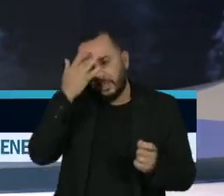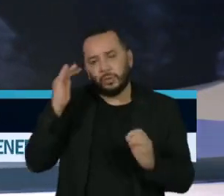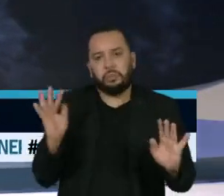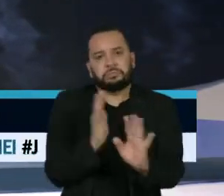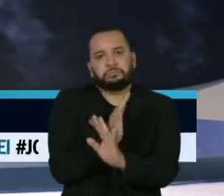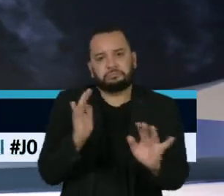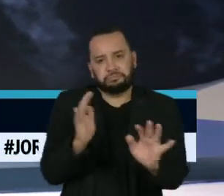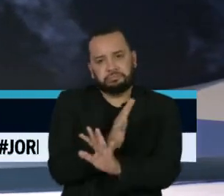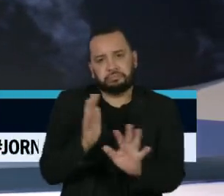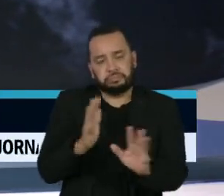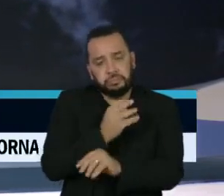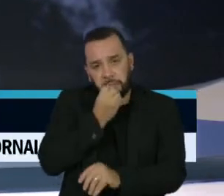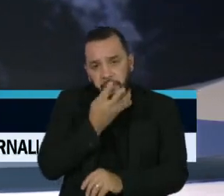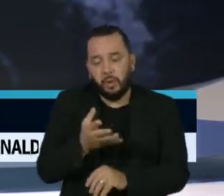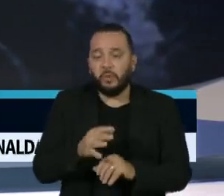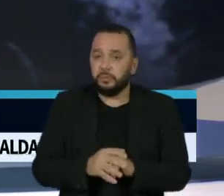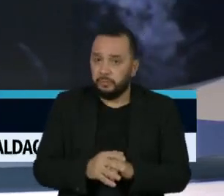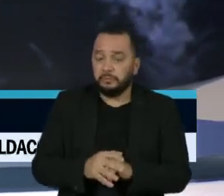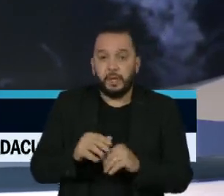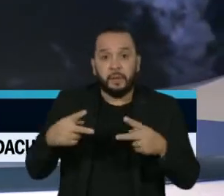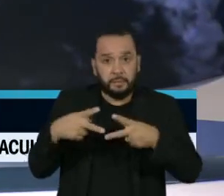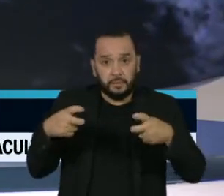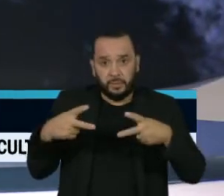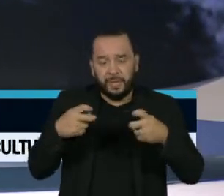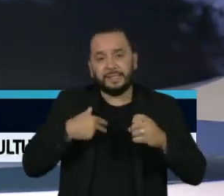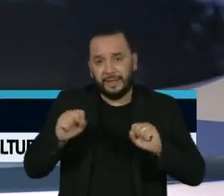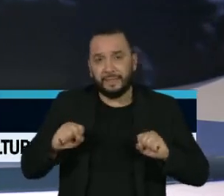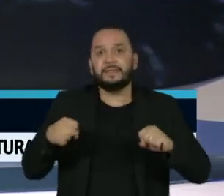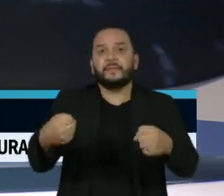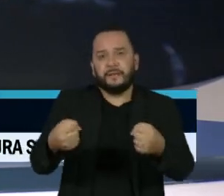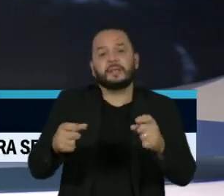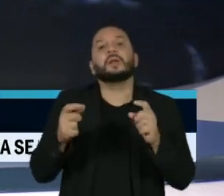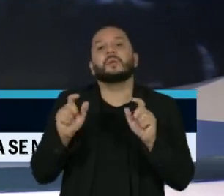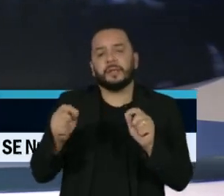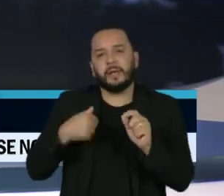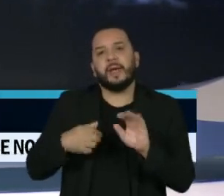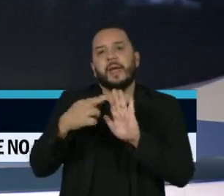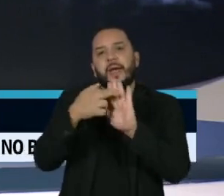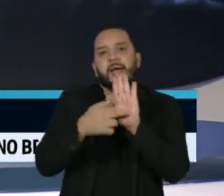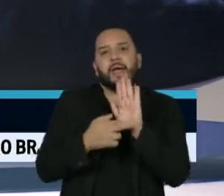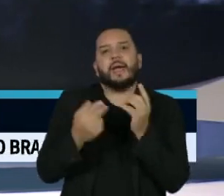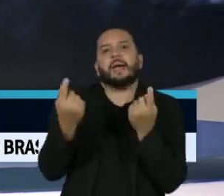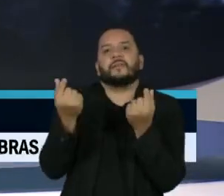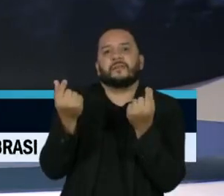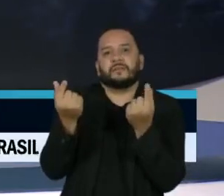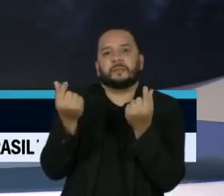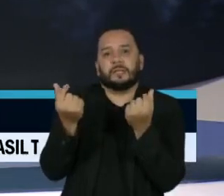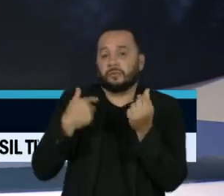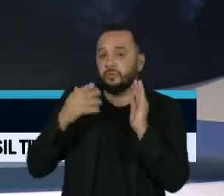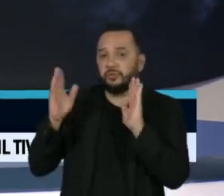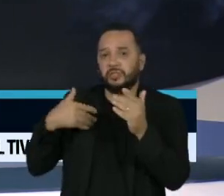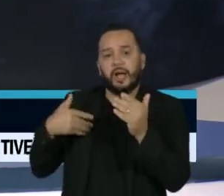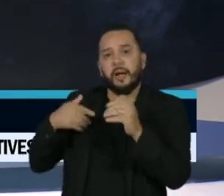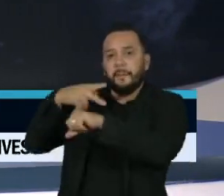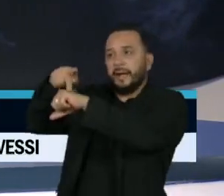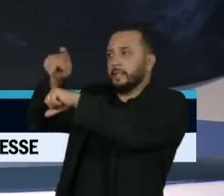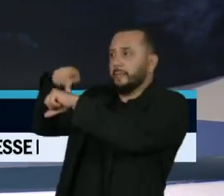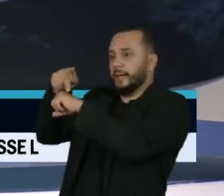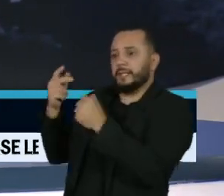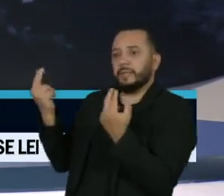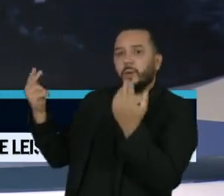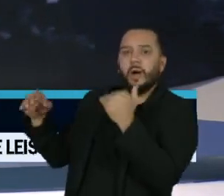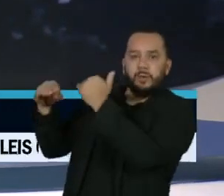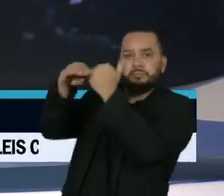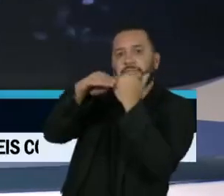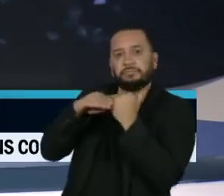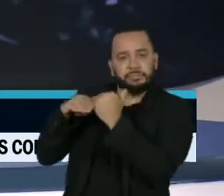E a Petrobras defendeu hoje a política de preços de acordo com o mercado internacional. Segundo a estatal, uma ação necessária para evitar